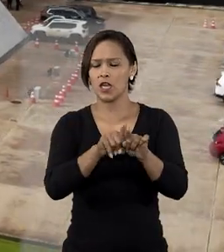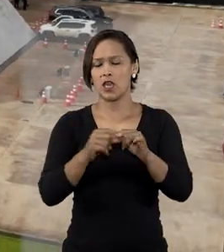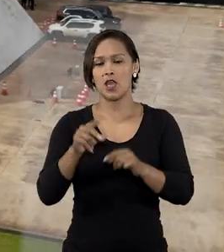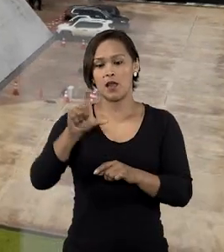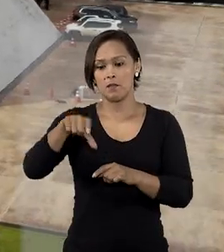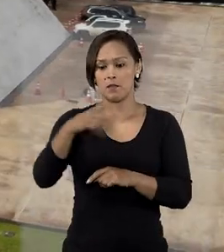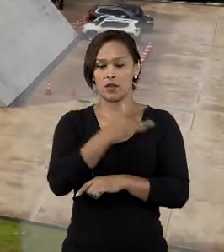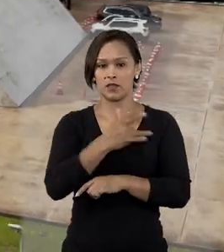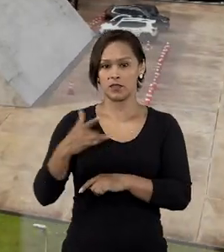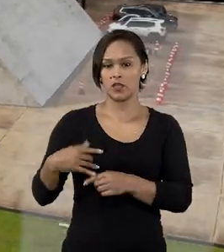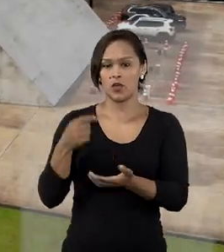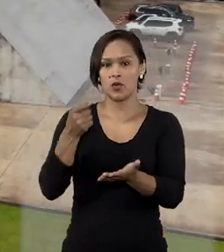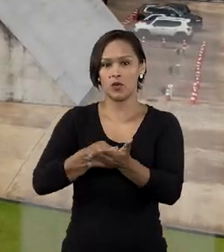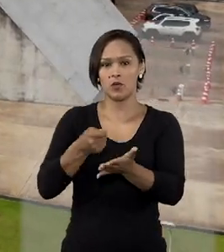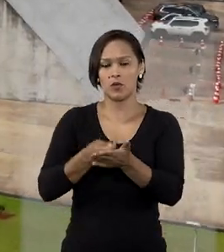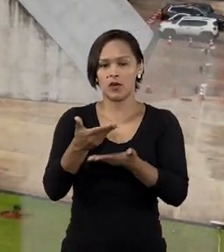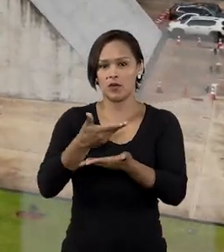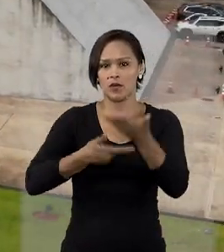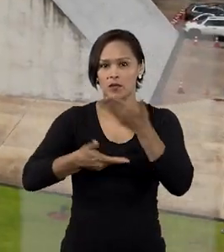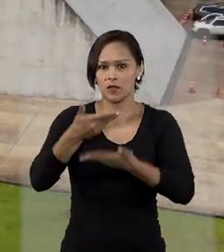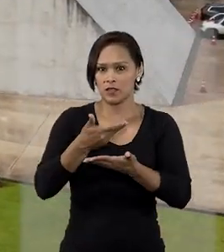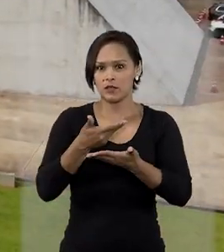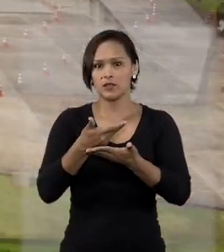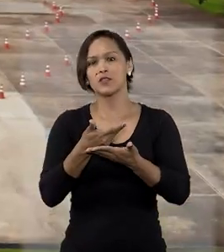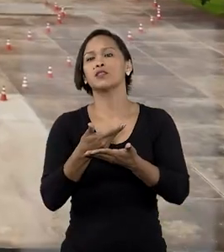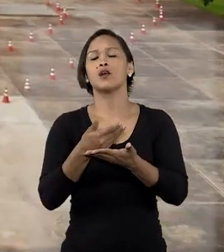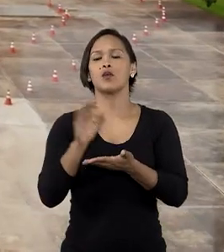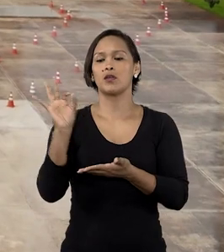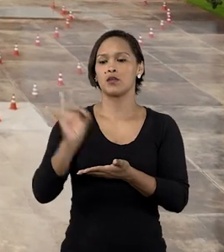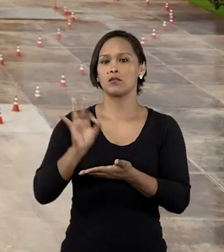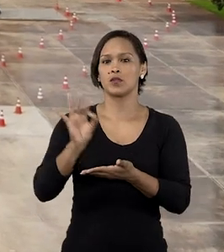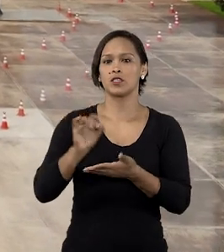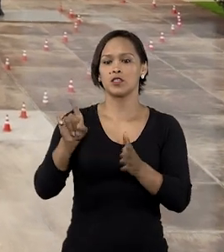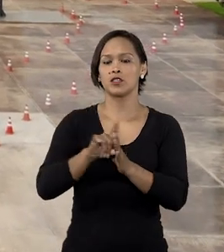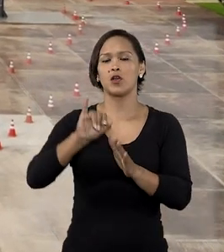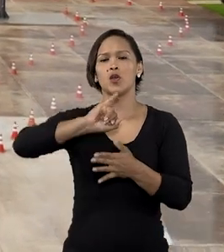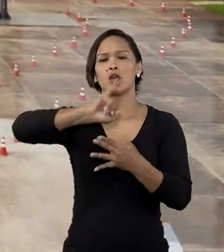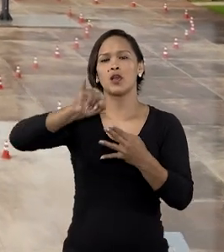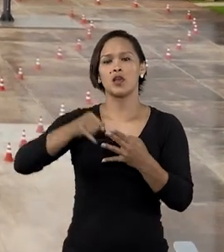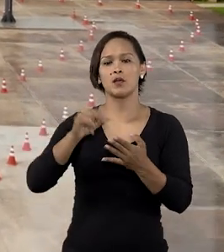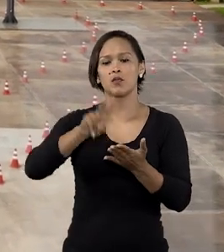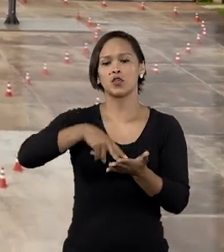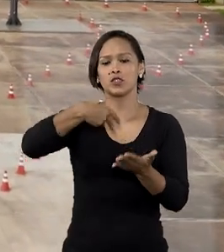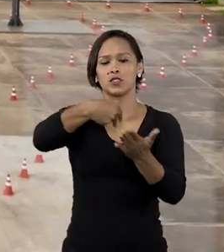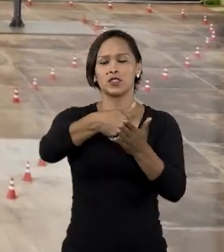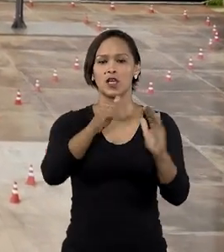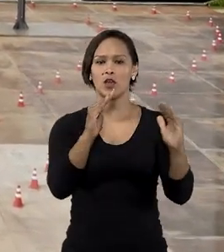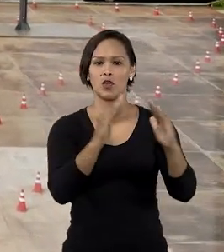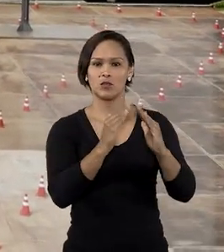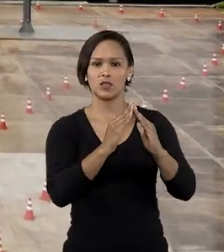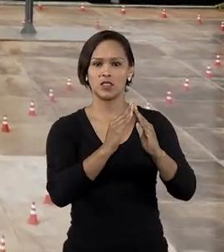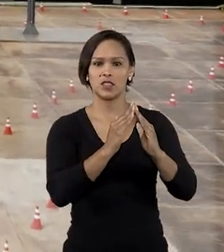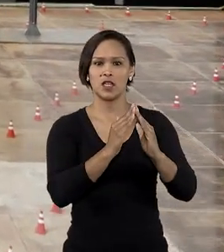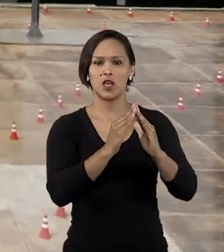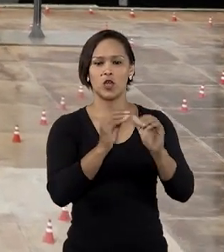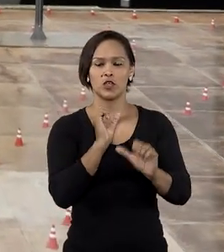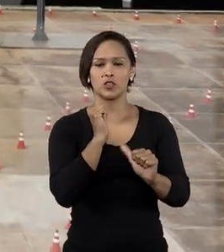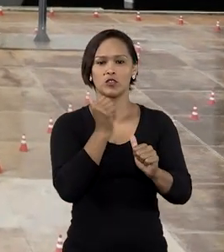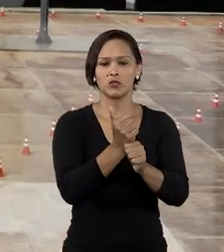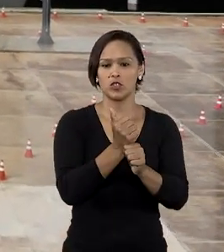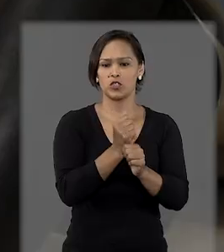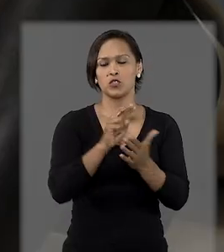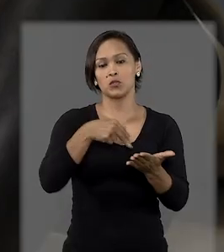a cobrança de coparticipação em forma de percentual na hipótese de internação domiciliar substituta da internação